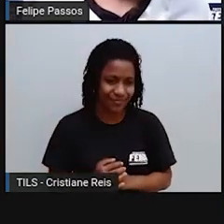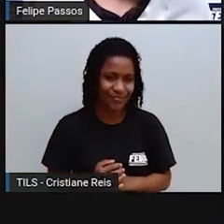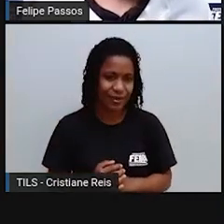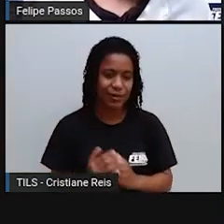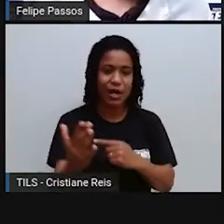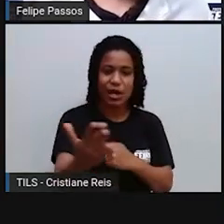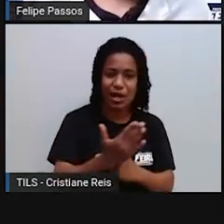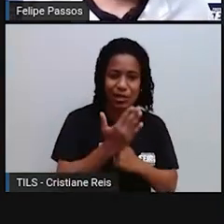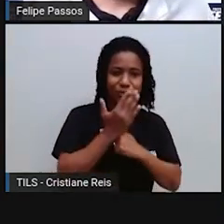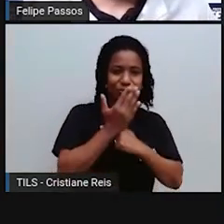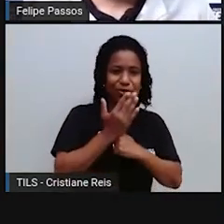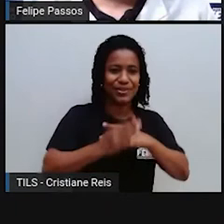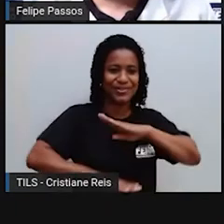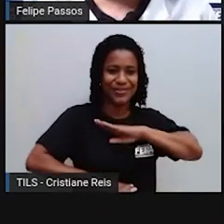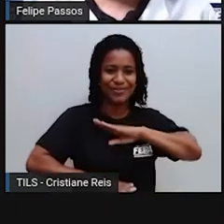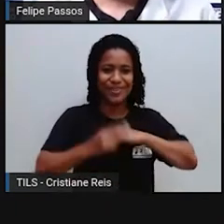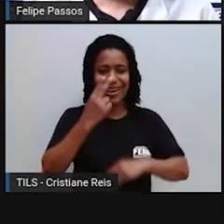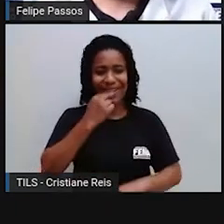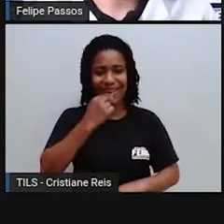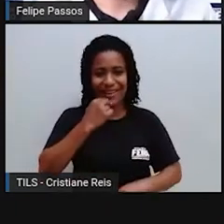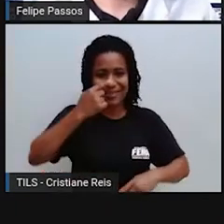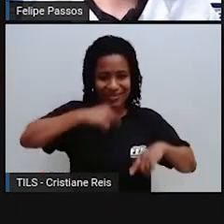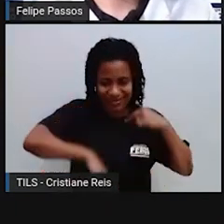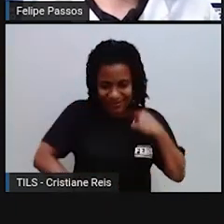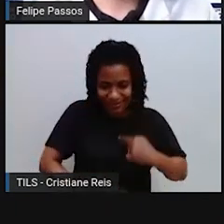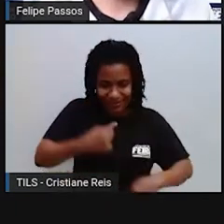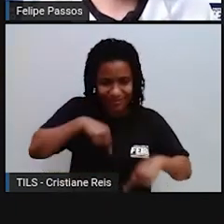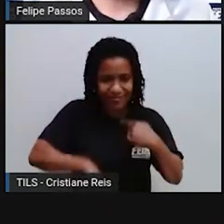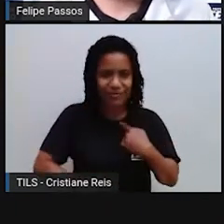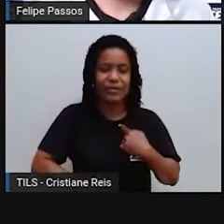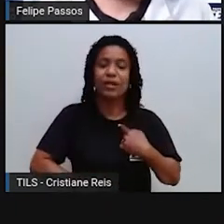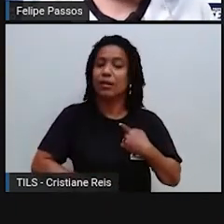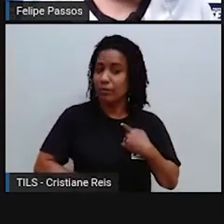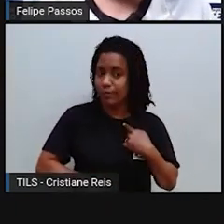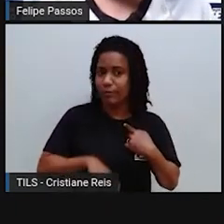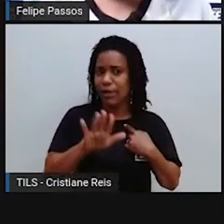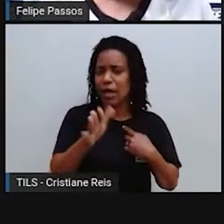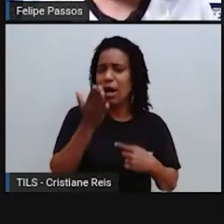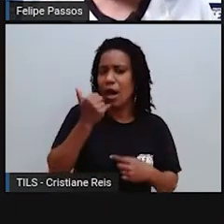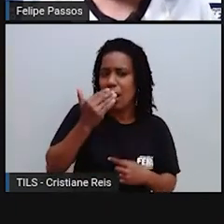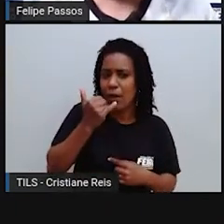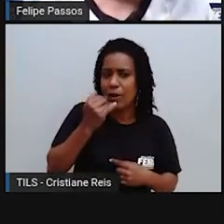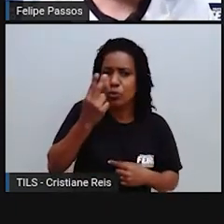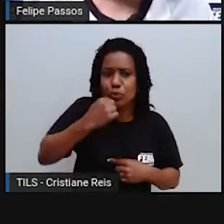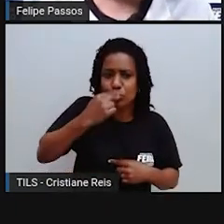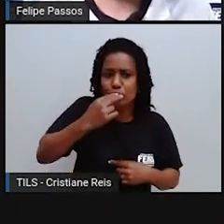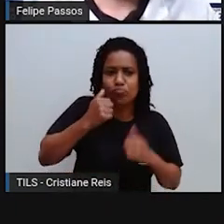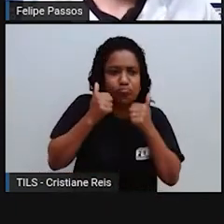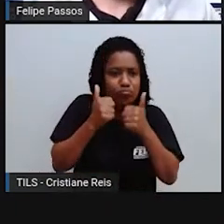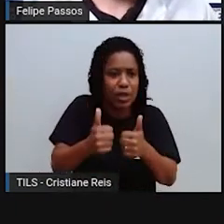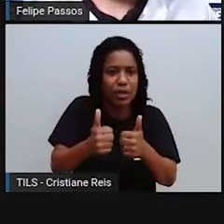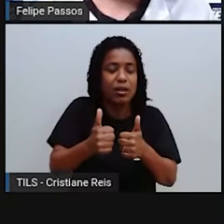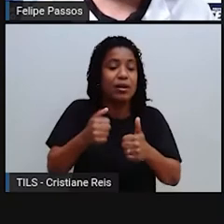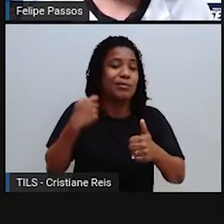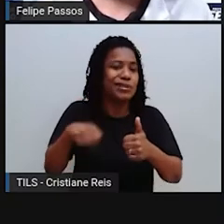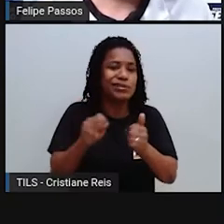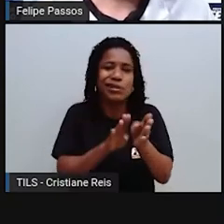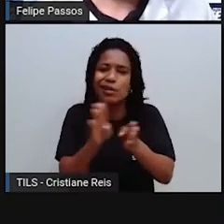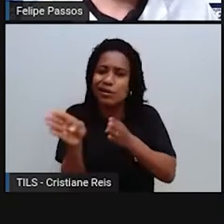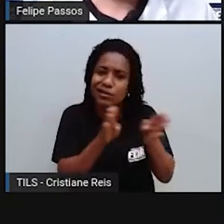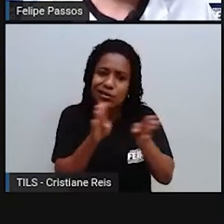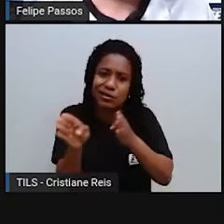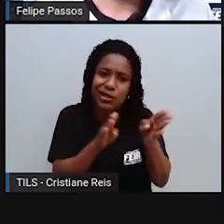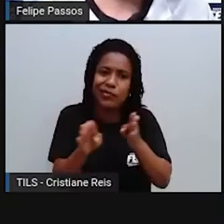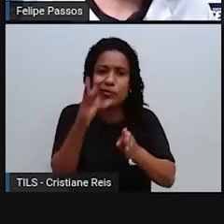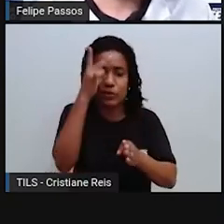nutrientes diferentes. E essa alimentação, ela tem que ser acessível para todas as populações. Não importa o país, não importa a faixa